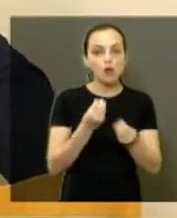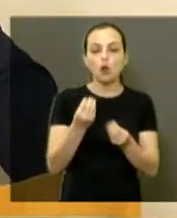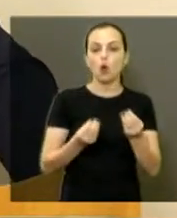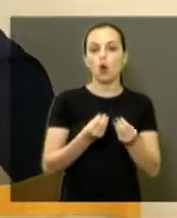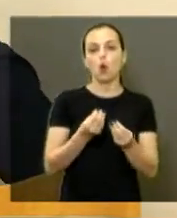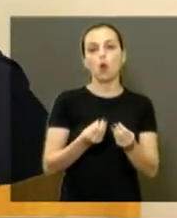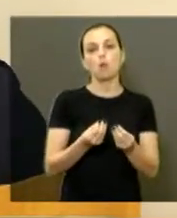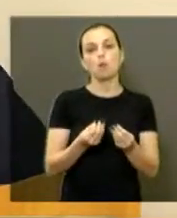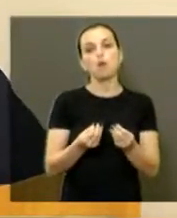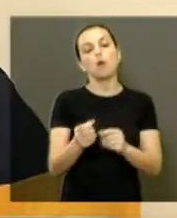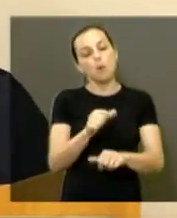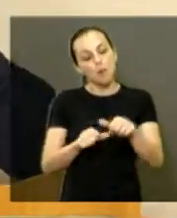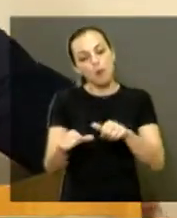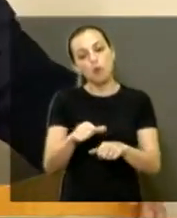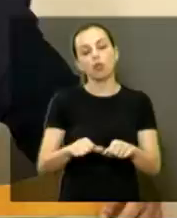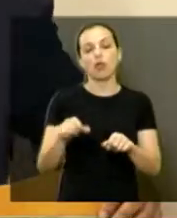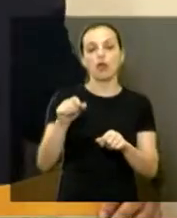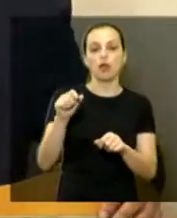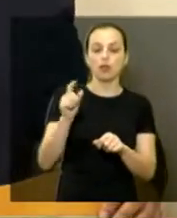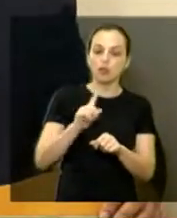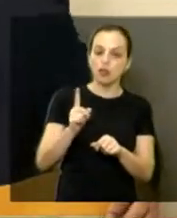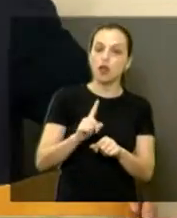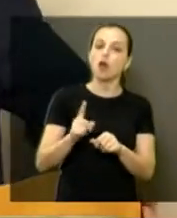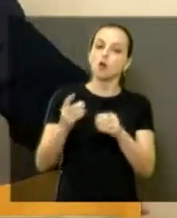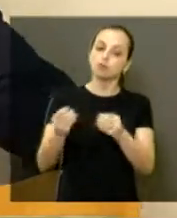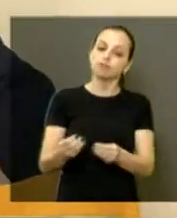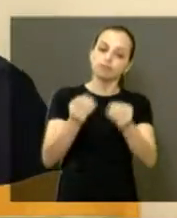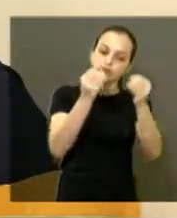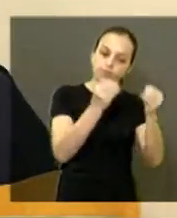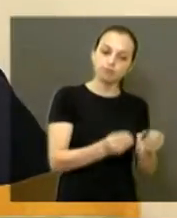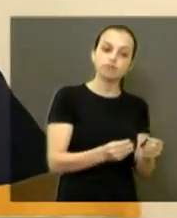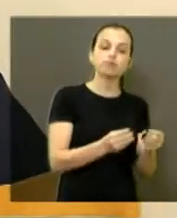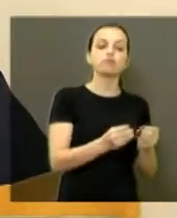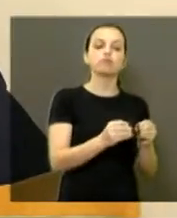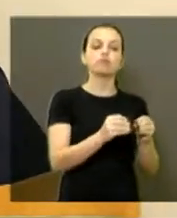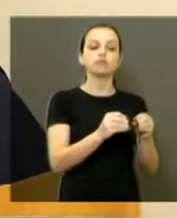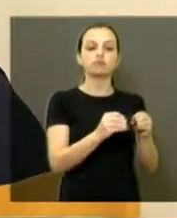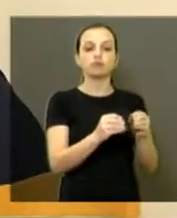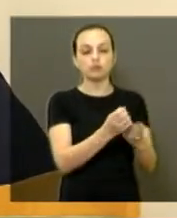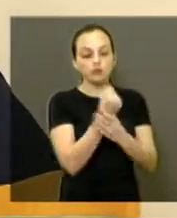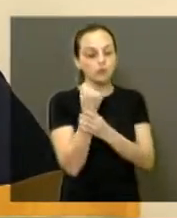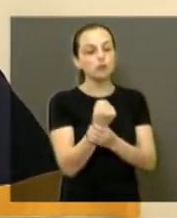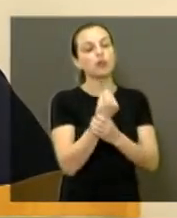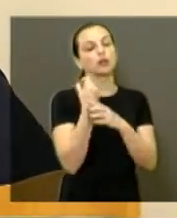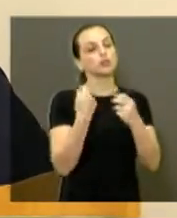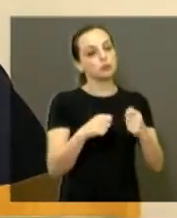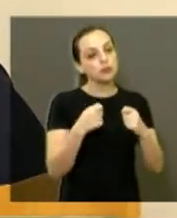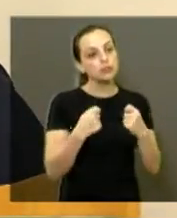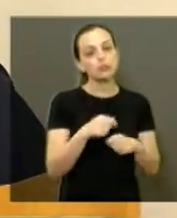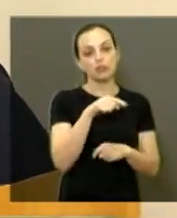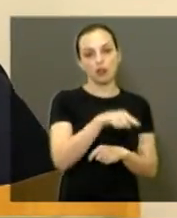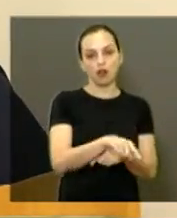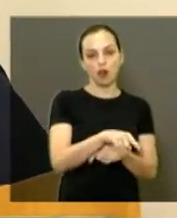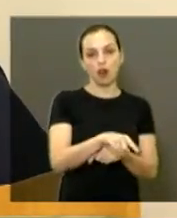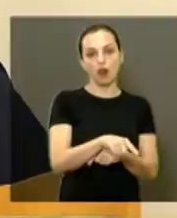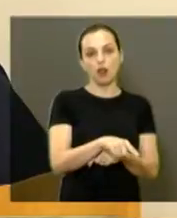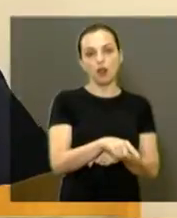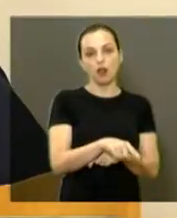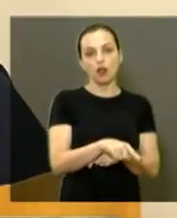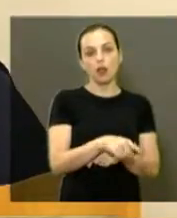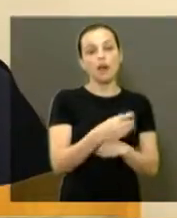mudar de espaço, se não vai mudar de local, pelo menos leva o quê? Bota uma cerca elétrica lá, bota uma segurança, faça mais,